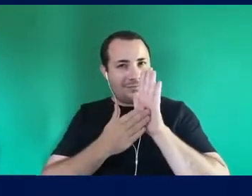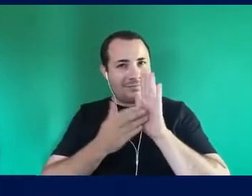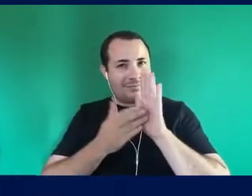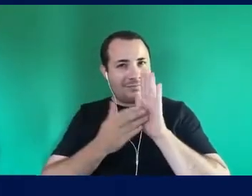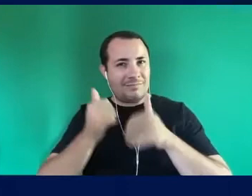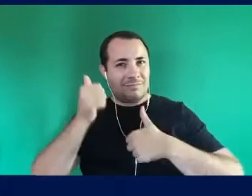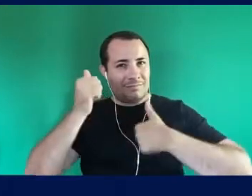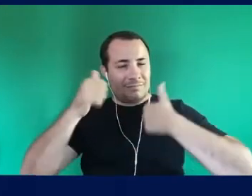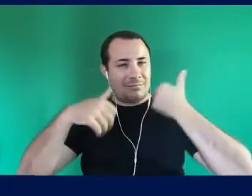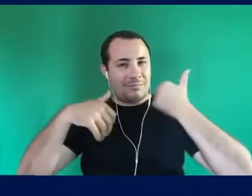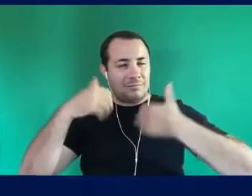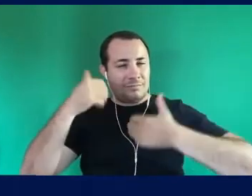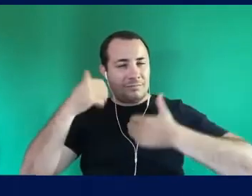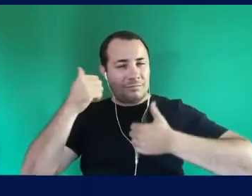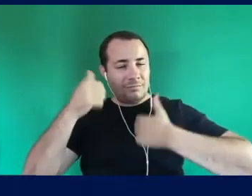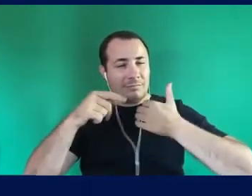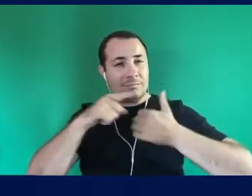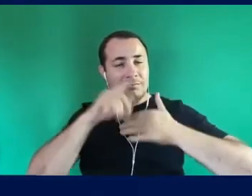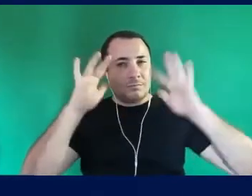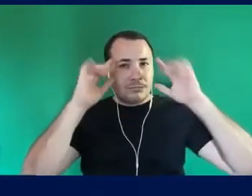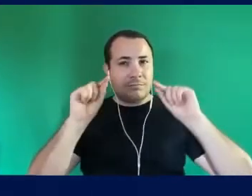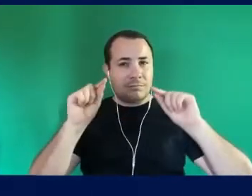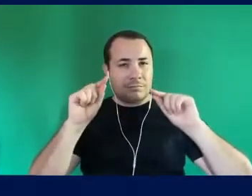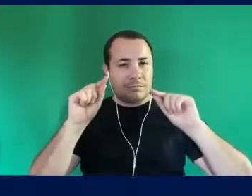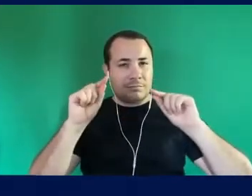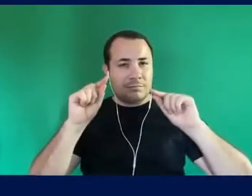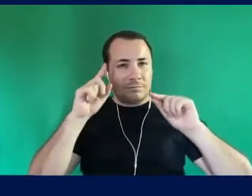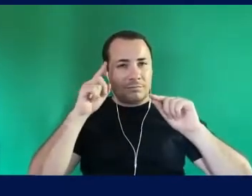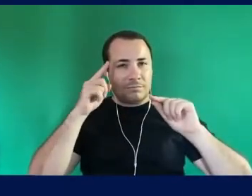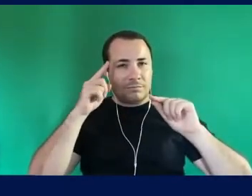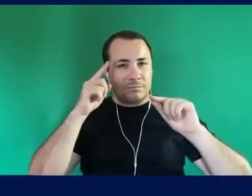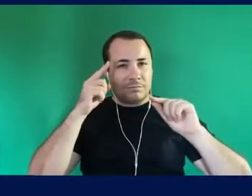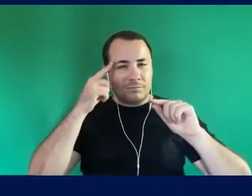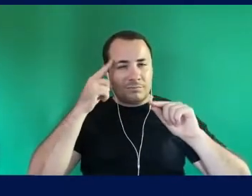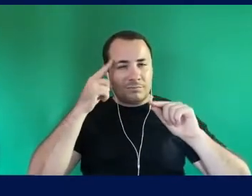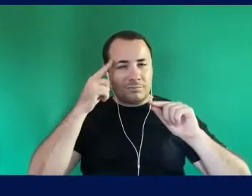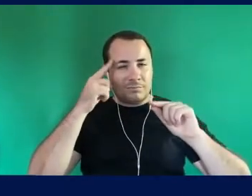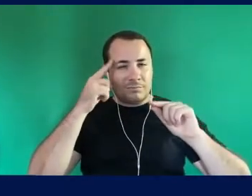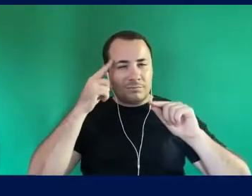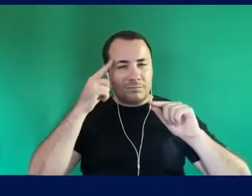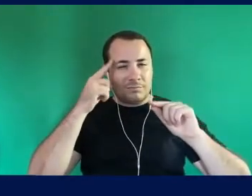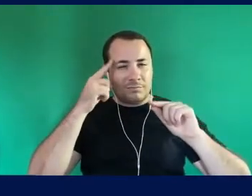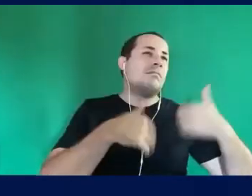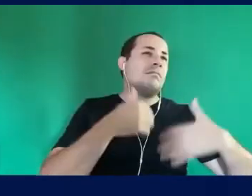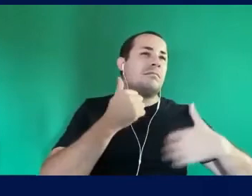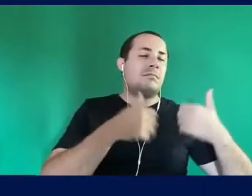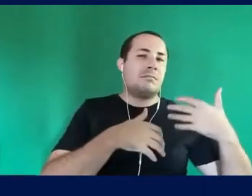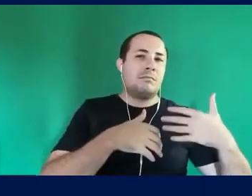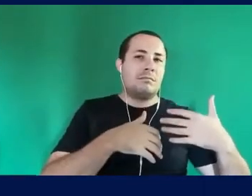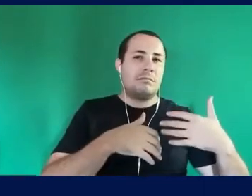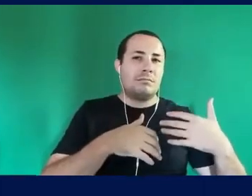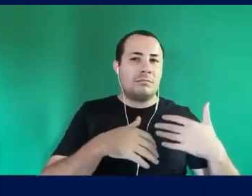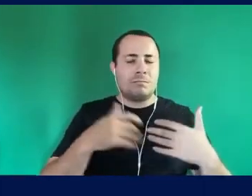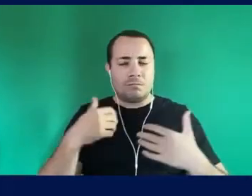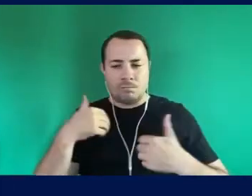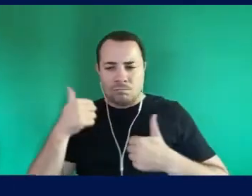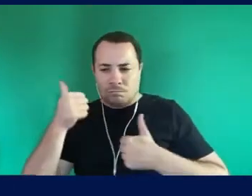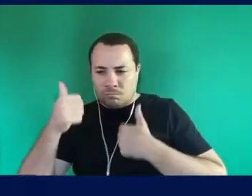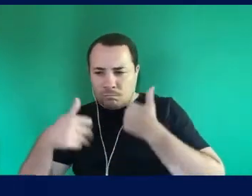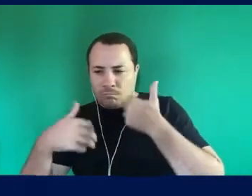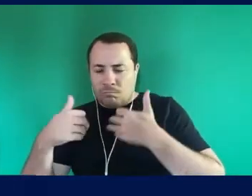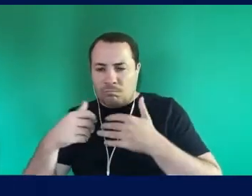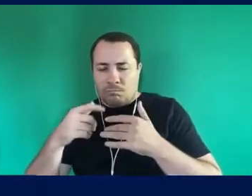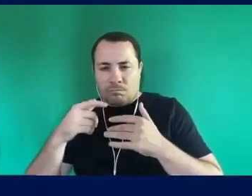Que tanto aquela descuidada Ela é proposta Intencionalmente Como a a gente Quer cuidar A gente Tô